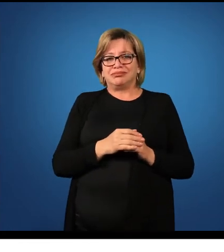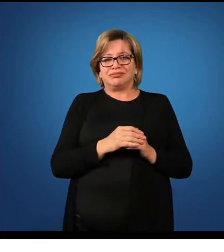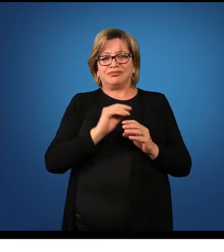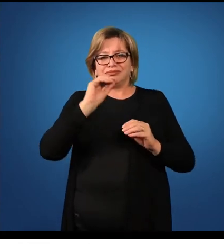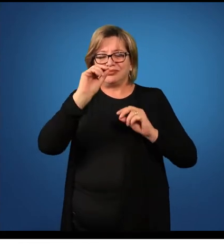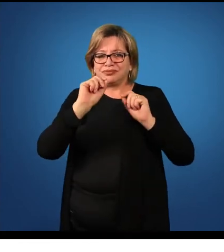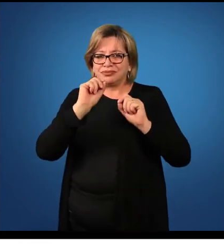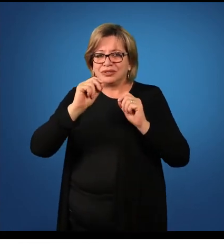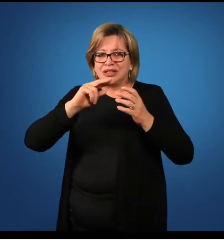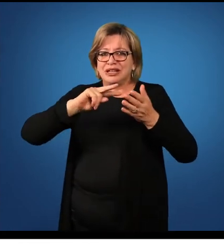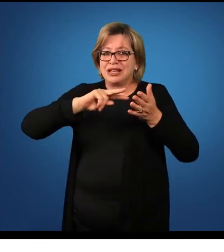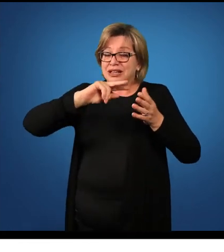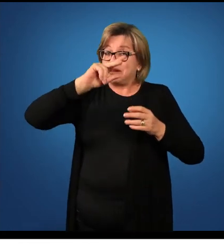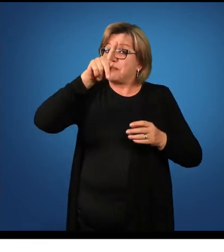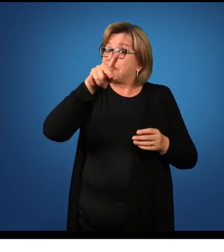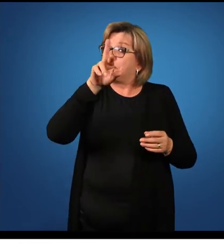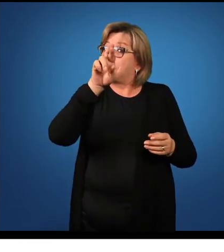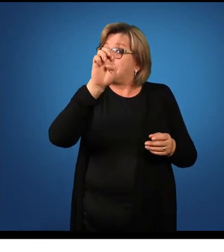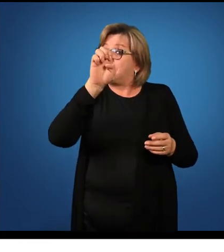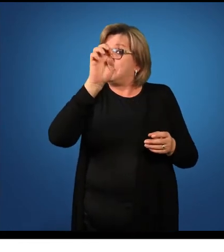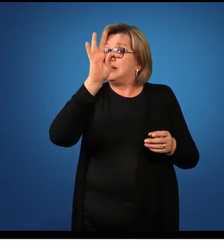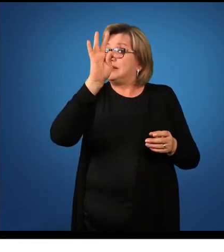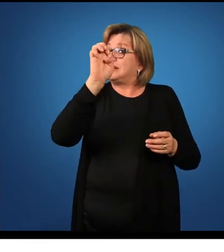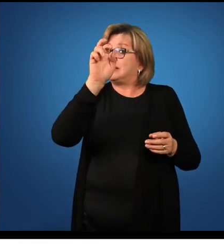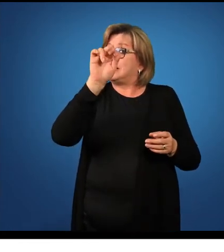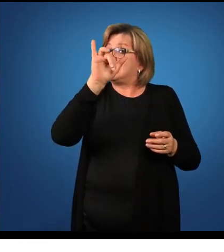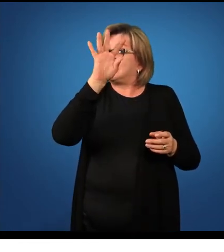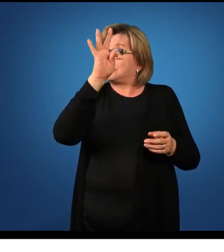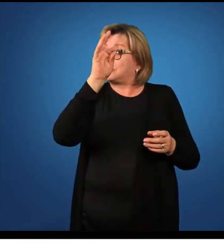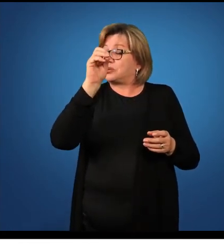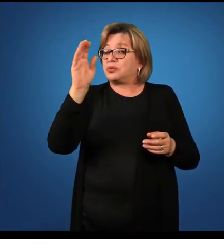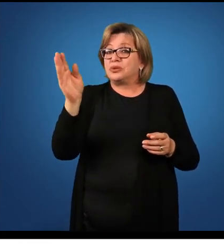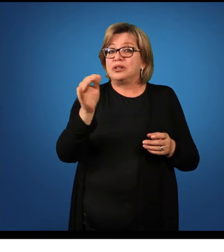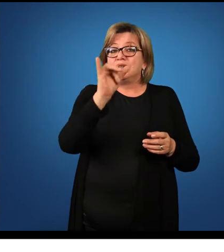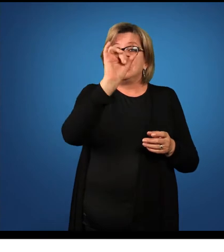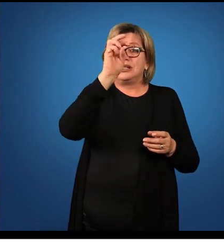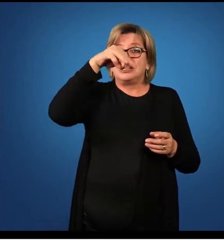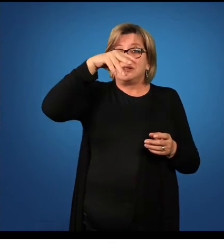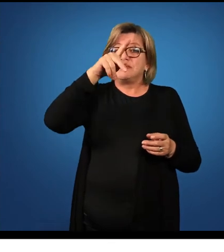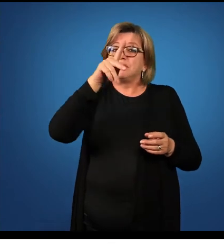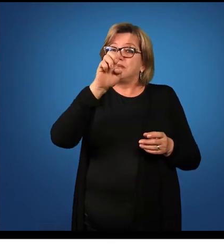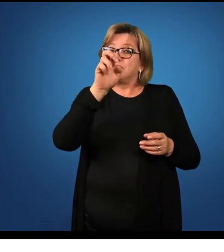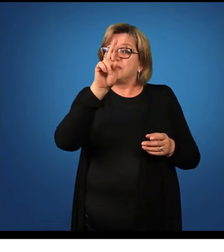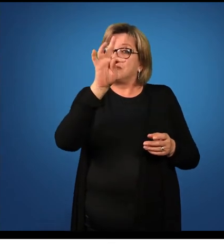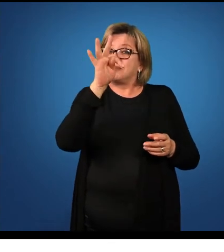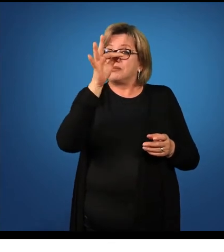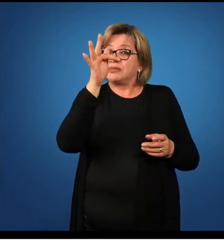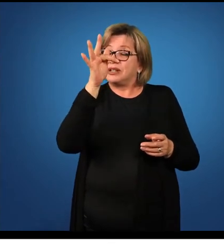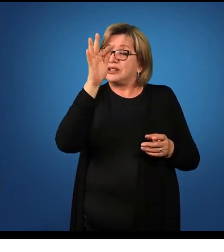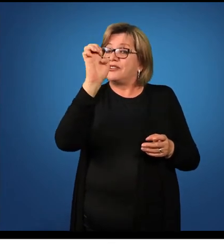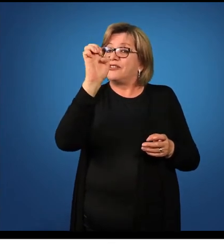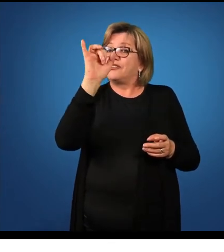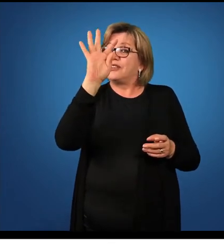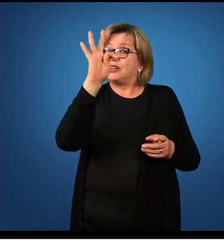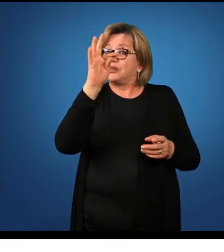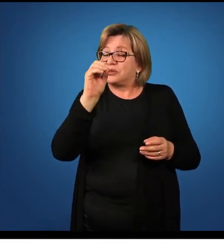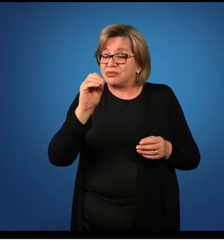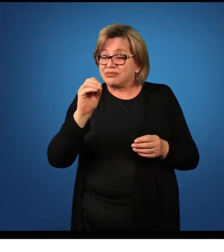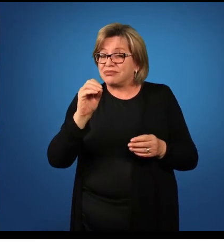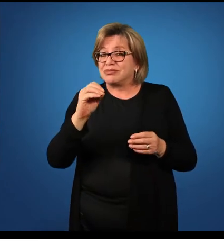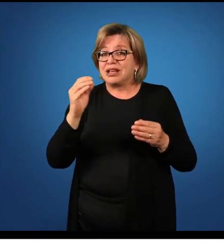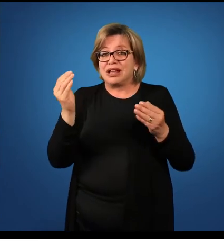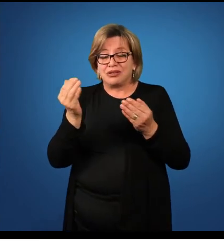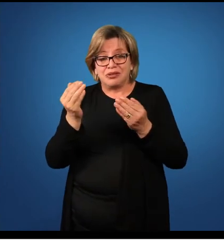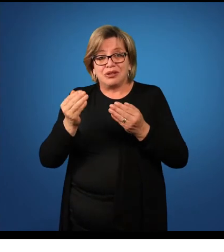Isso no pretérito imperfeito, também do modo indicativo. No pretérito perfeito,